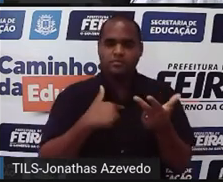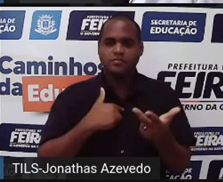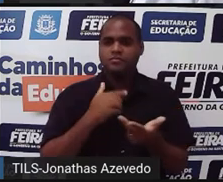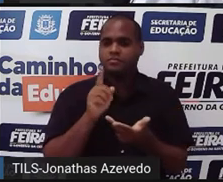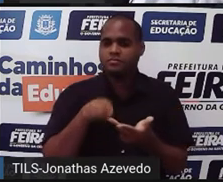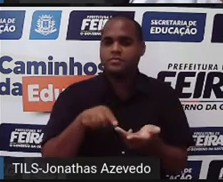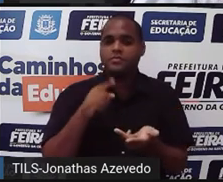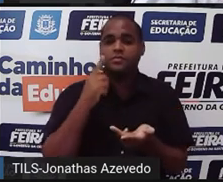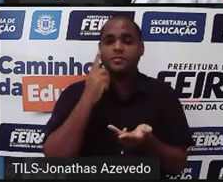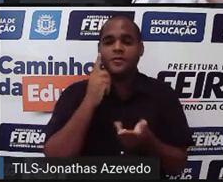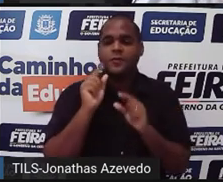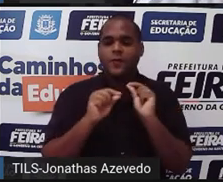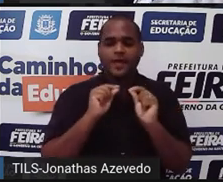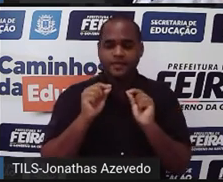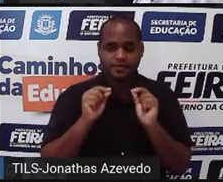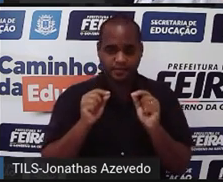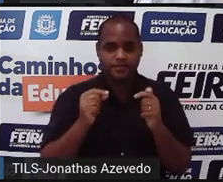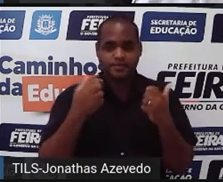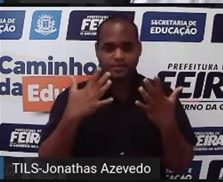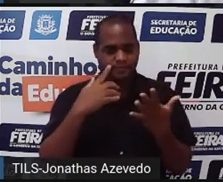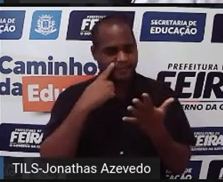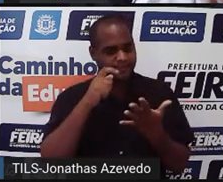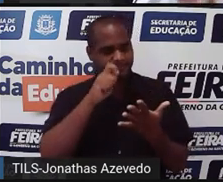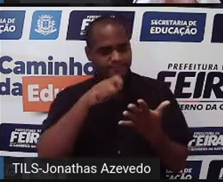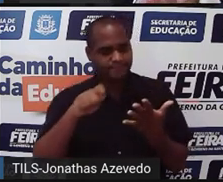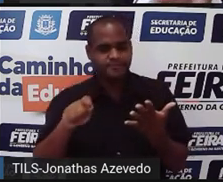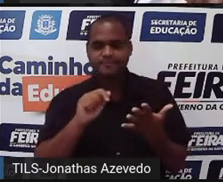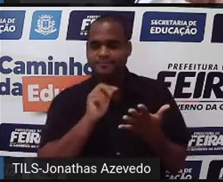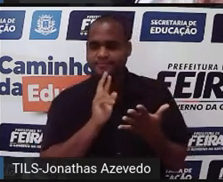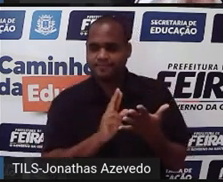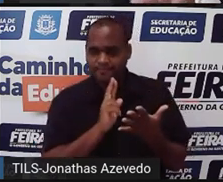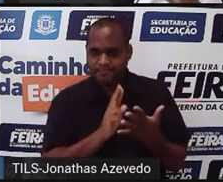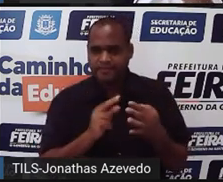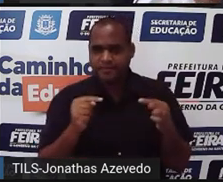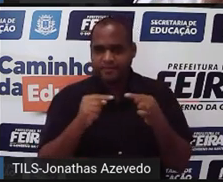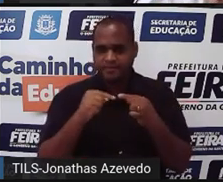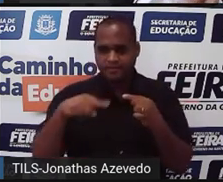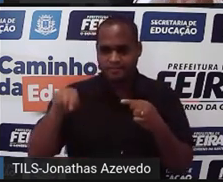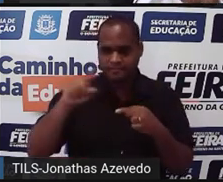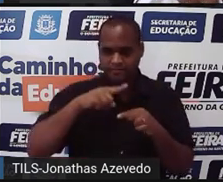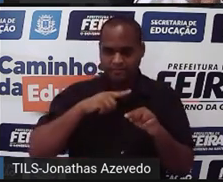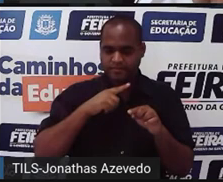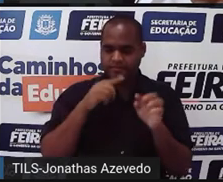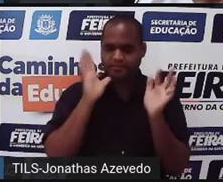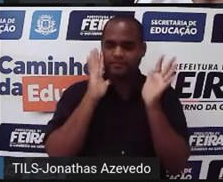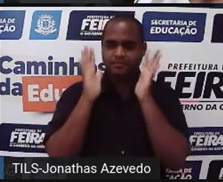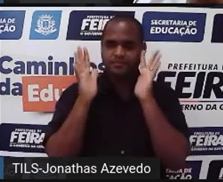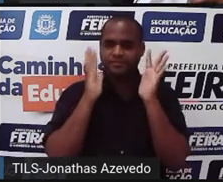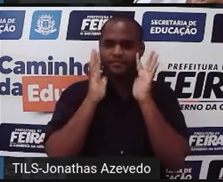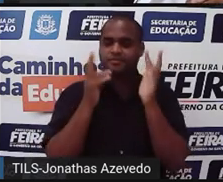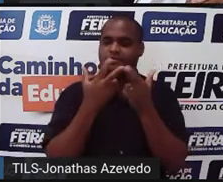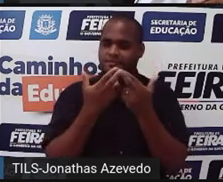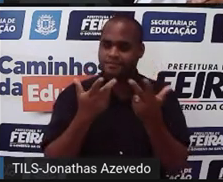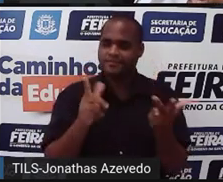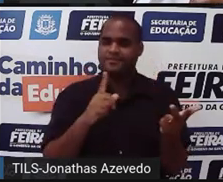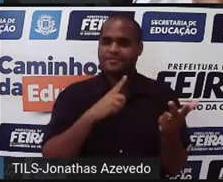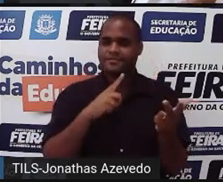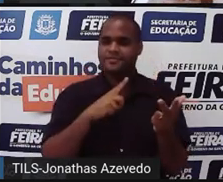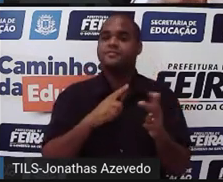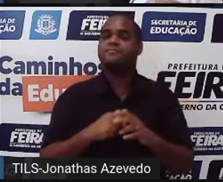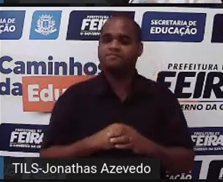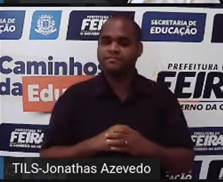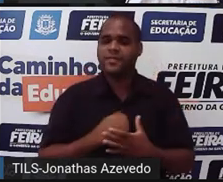vai rascunhar. E isso que eu acabei de fazer aqui sobre a quantidade que gostam de futebol